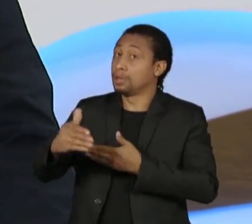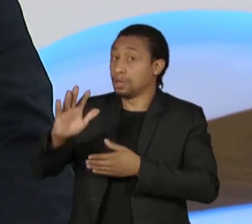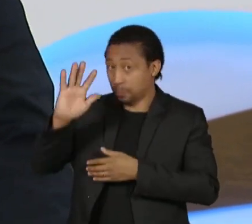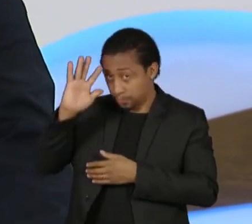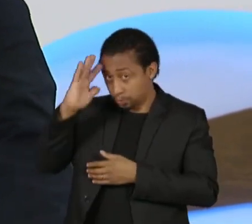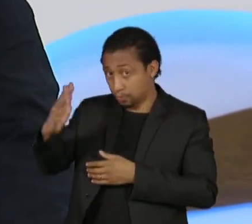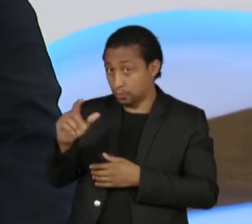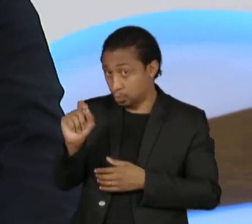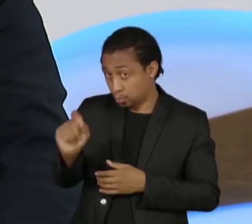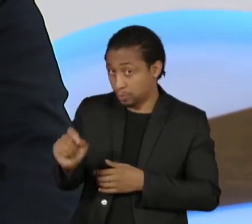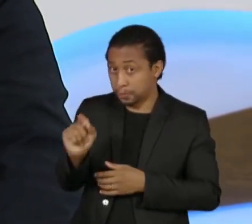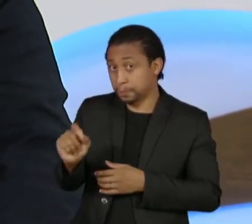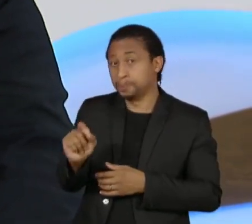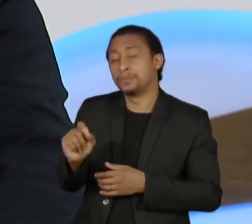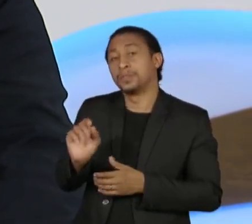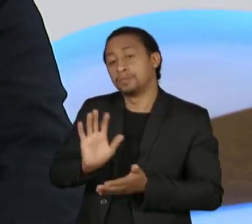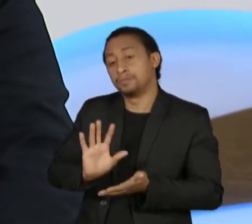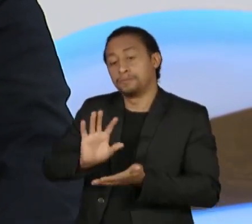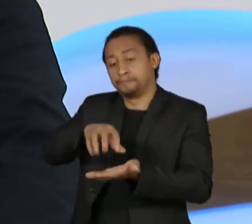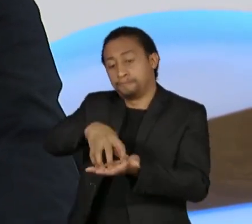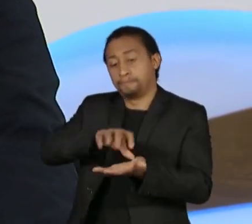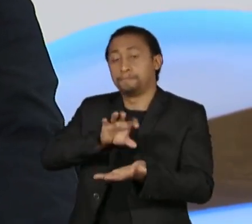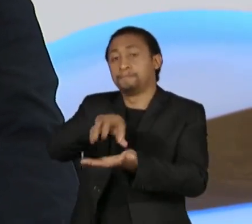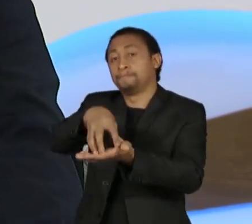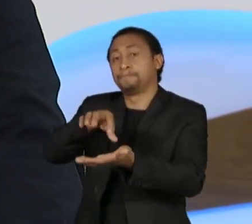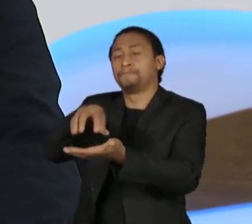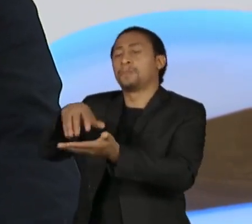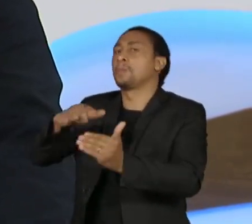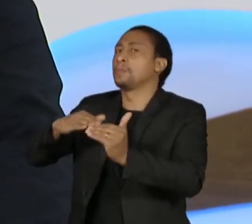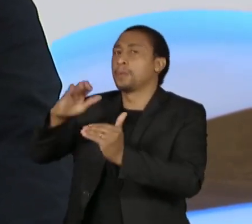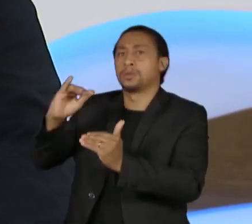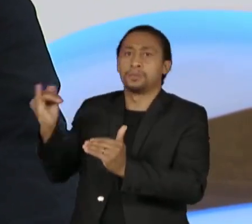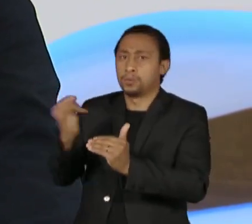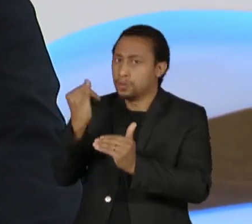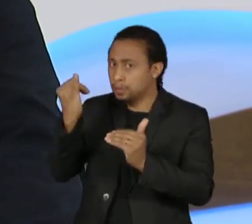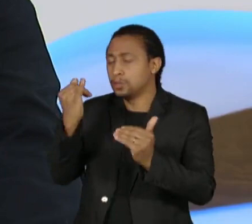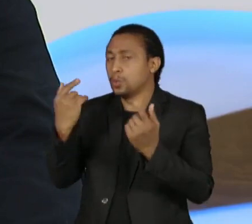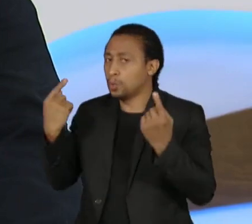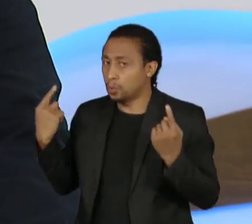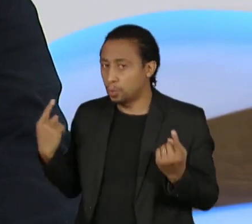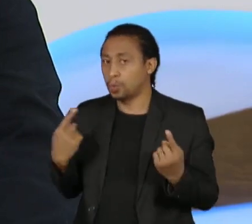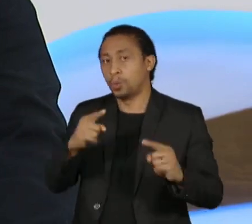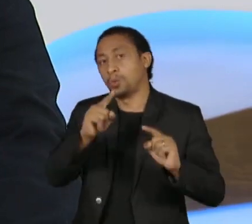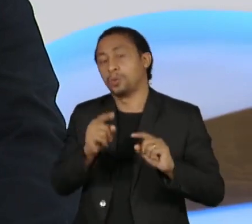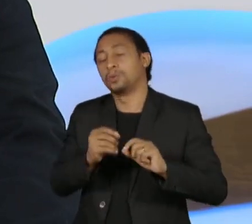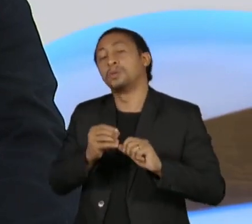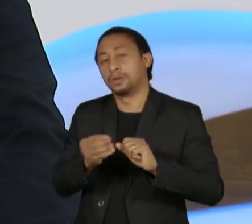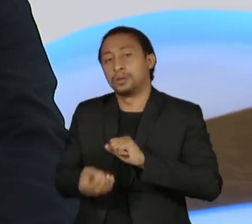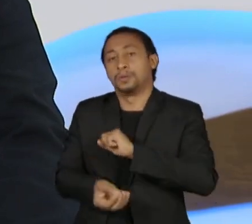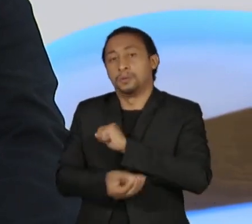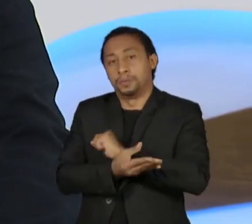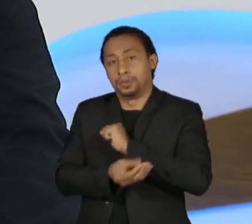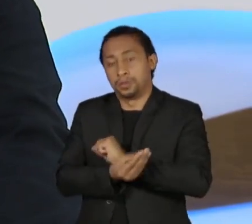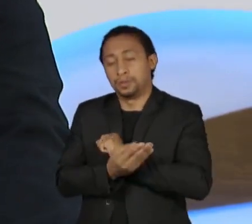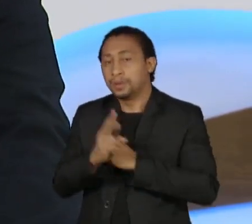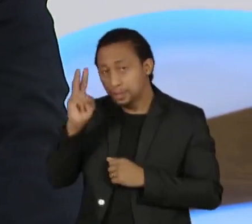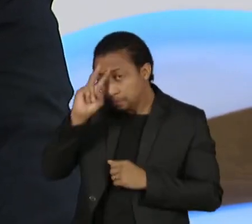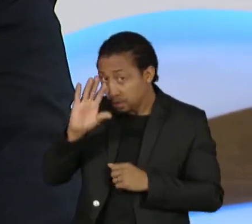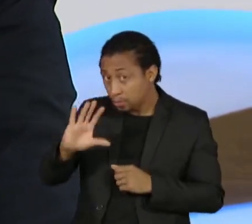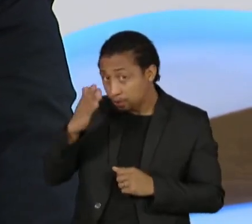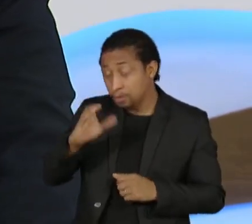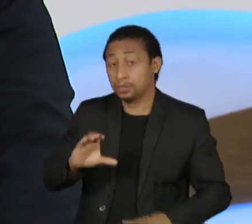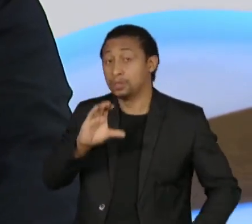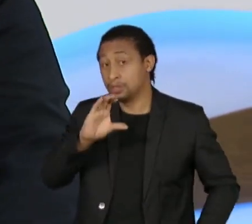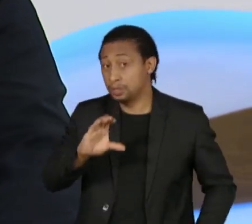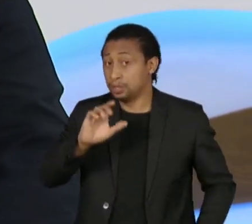instituições fundamentais para o combate à corrupção. Veja o caso da CGU. A CGU vai